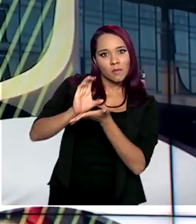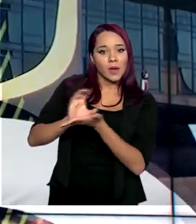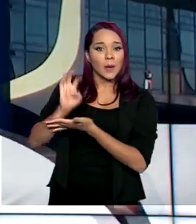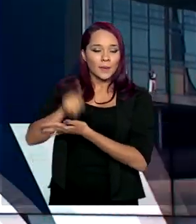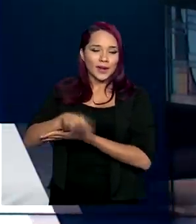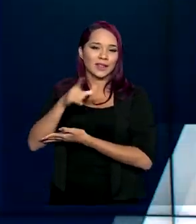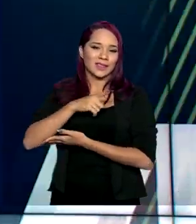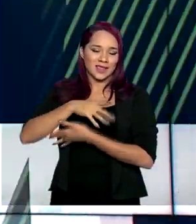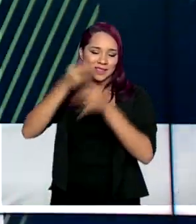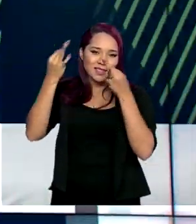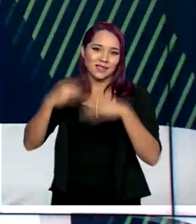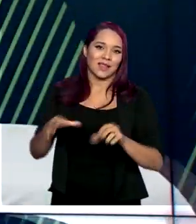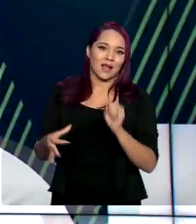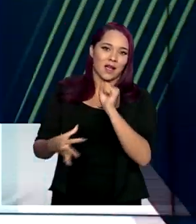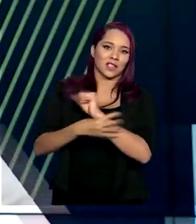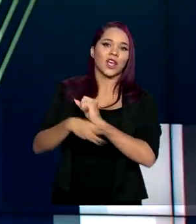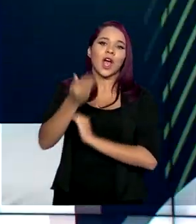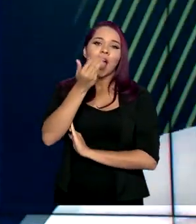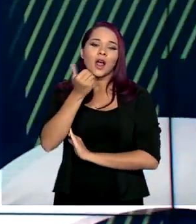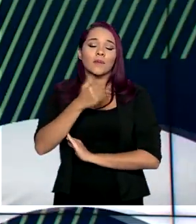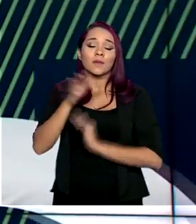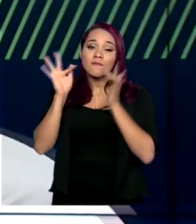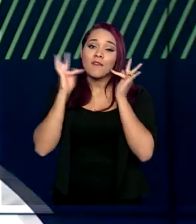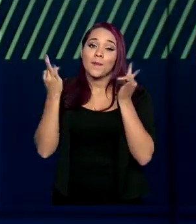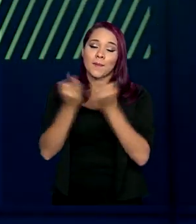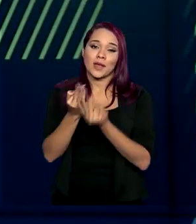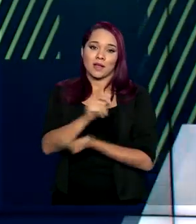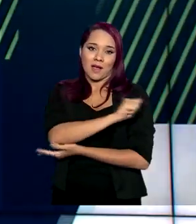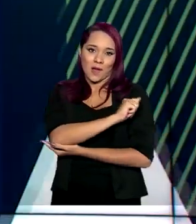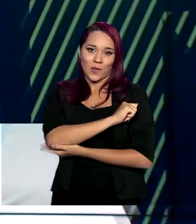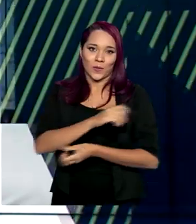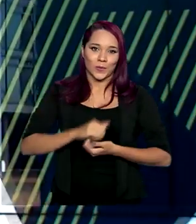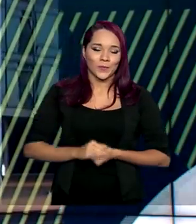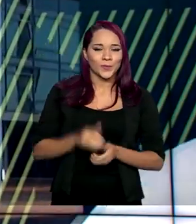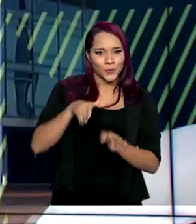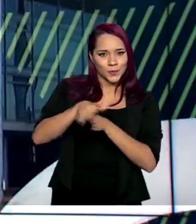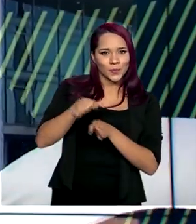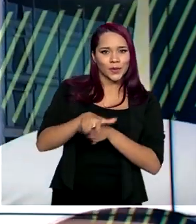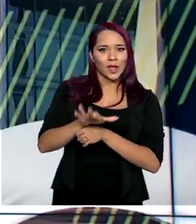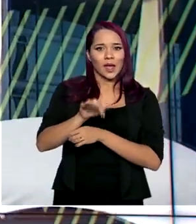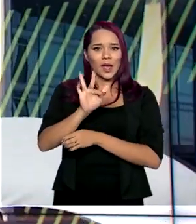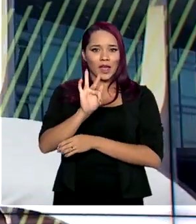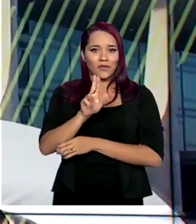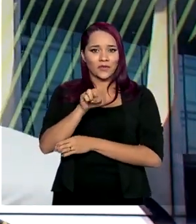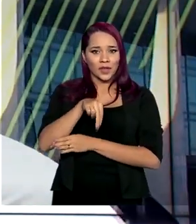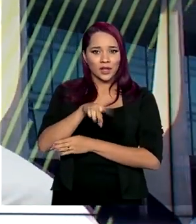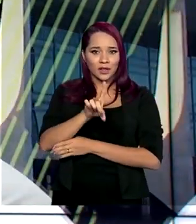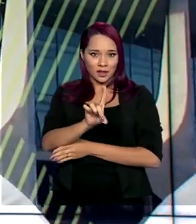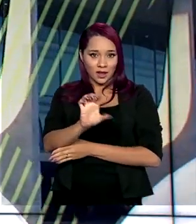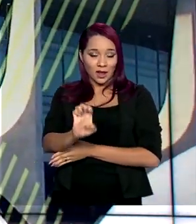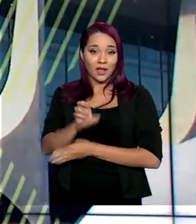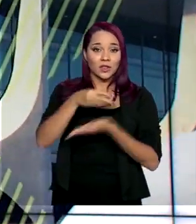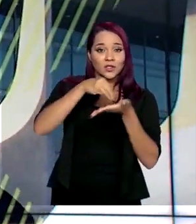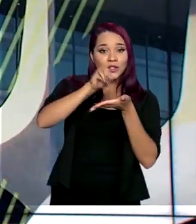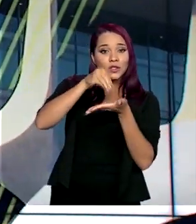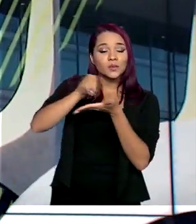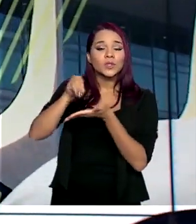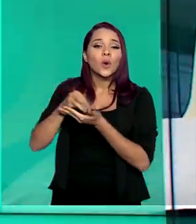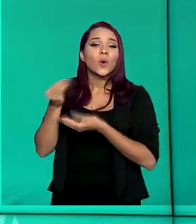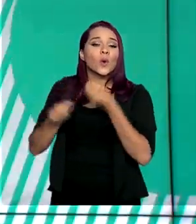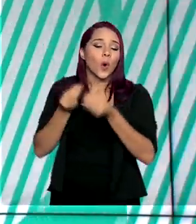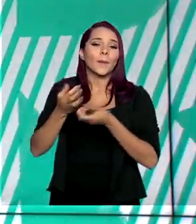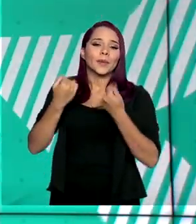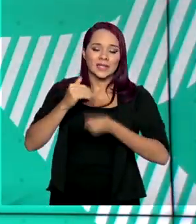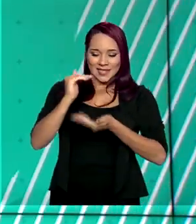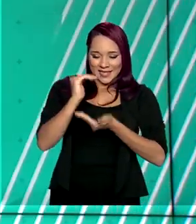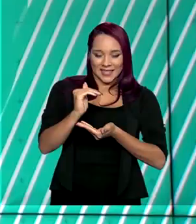entrega de alimentos para as famílias dos estudantes. A orientação do FNDE é que a distribuição seja realizada em forma de